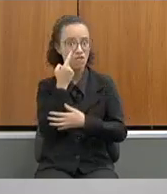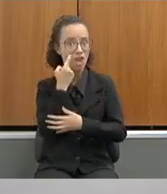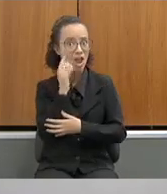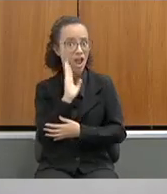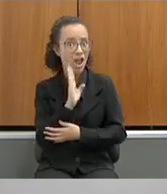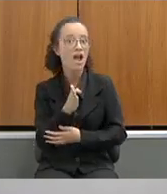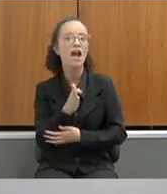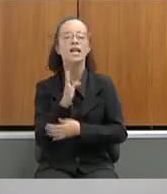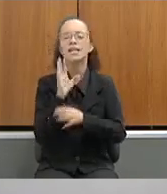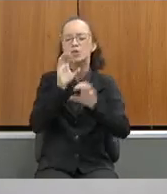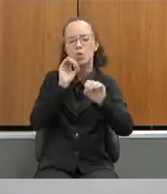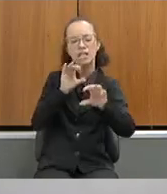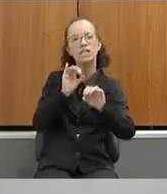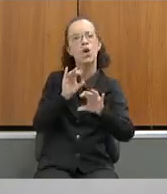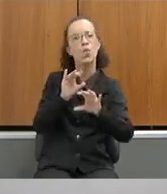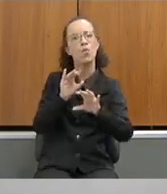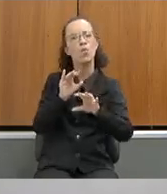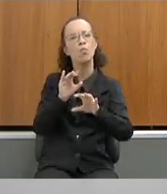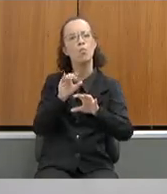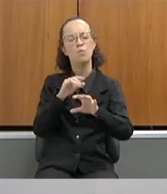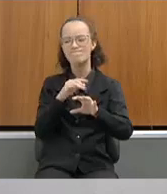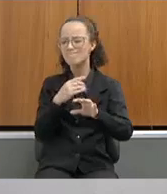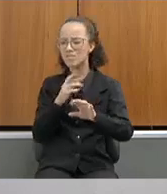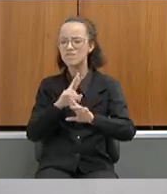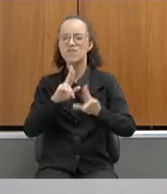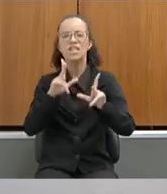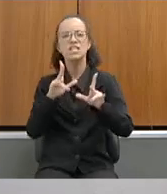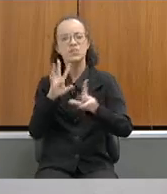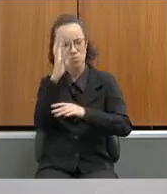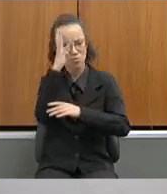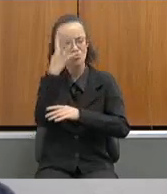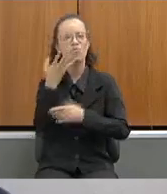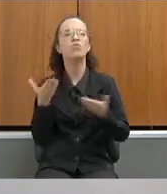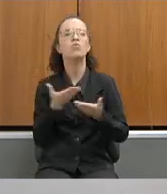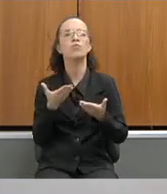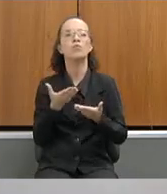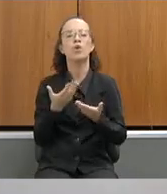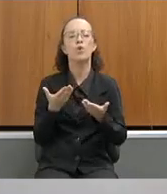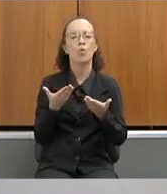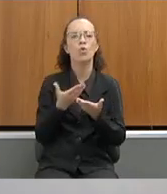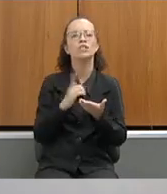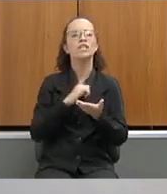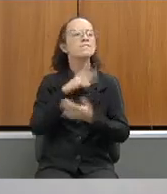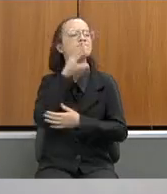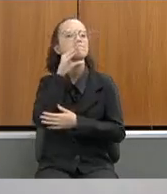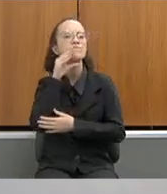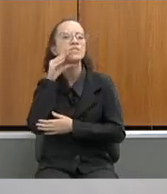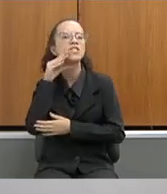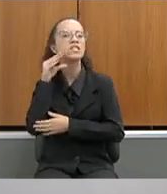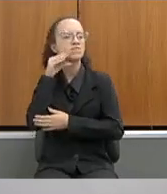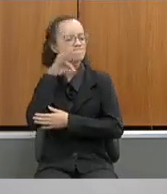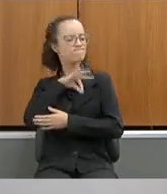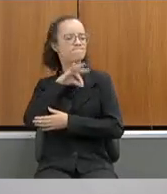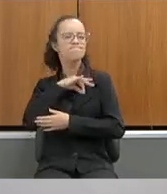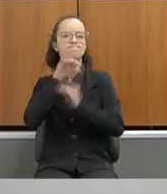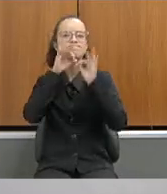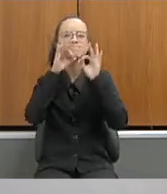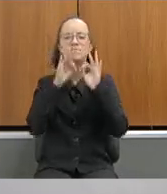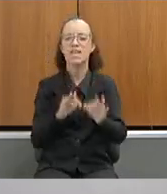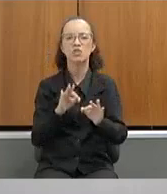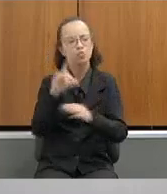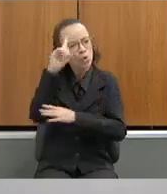é da educação que tem sido feita essa diferença. Hoje, temos os nossos servidores em dia, rigorosamente.